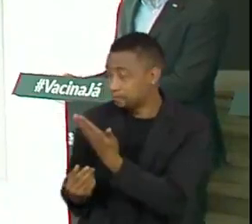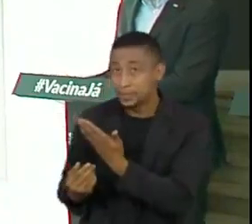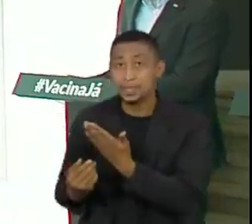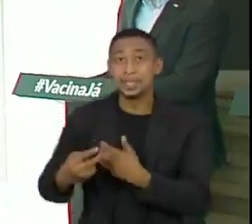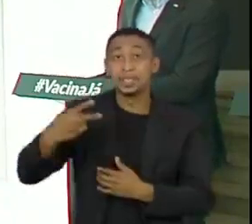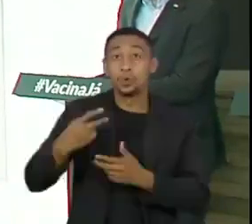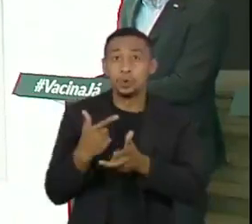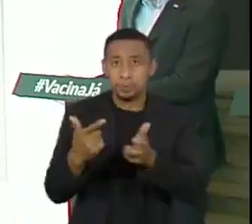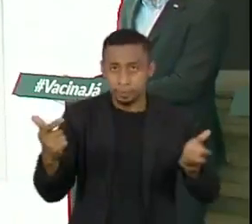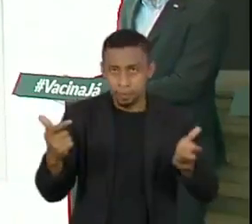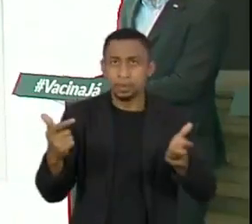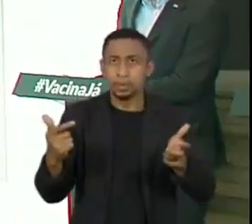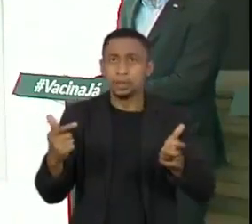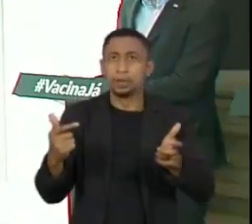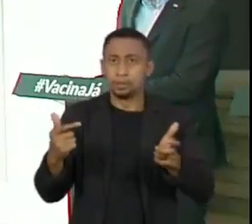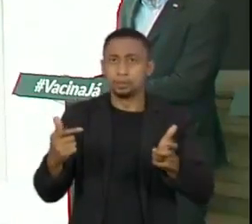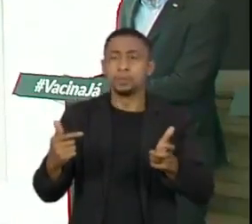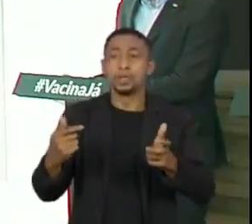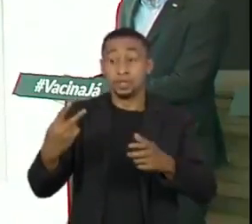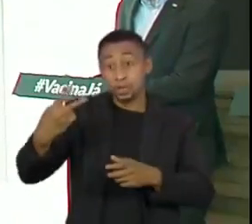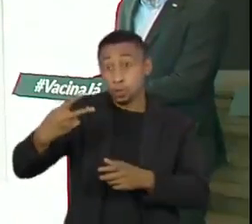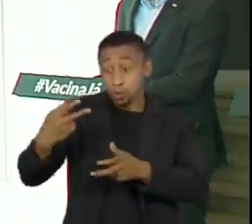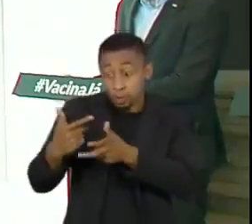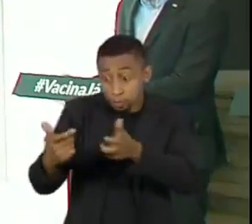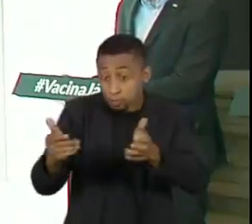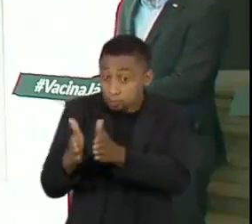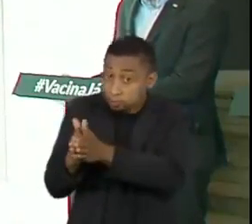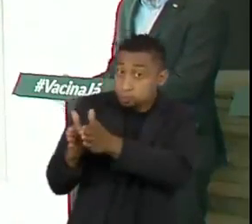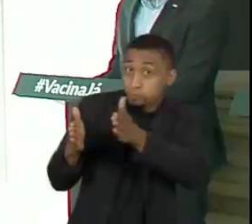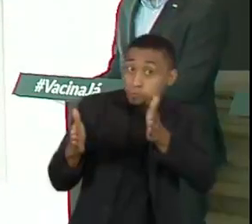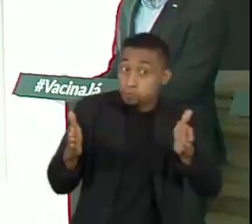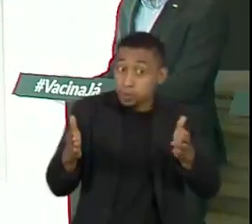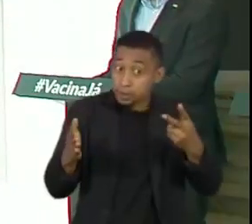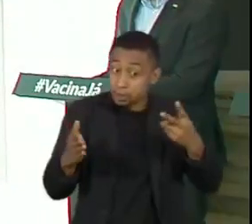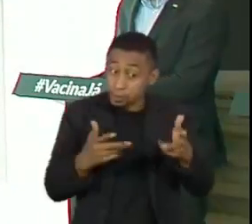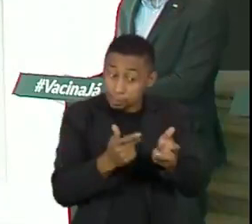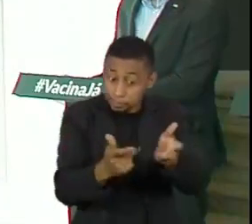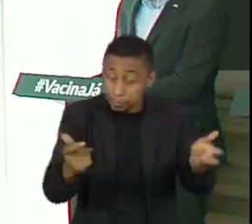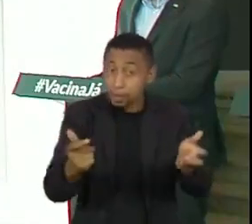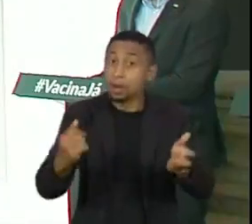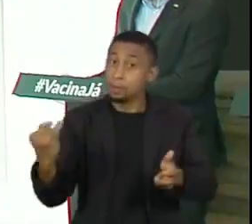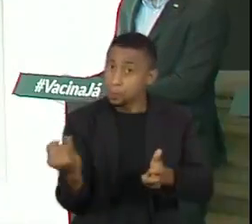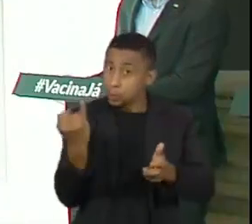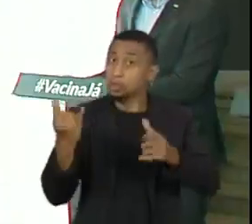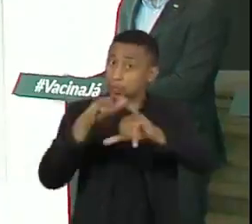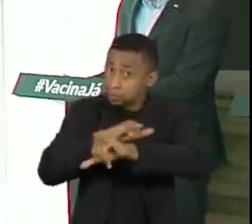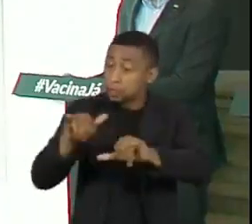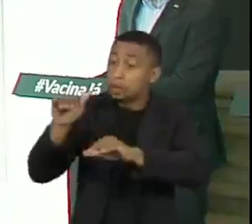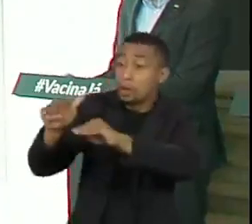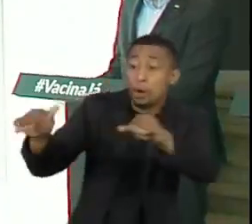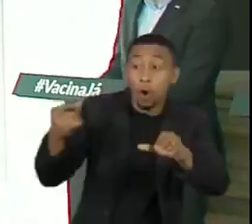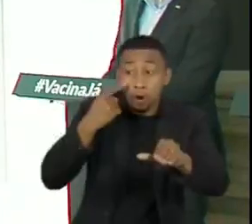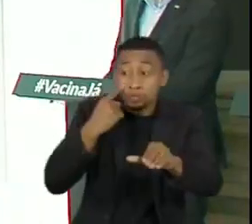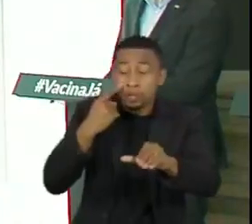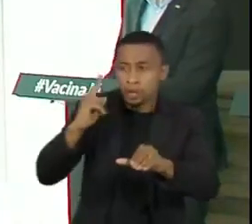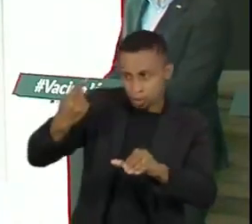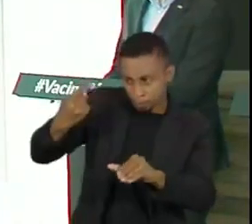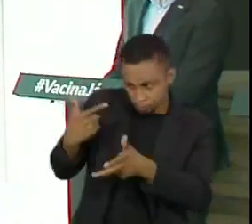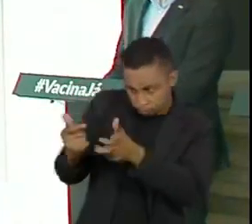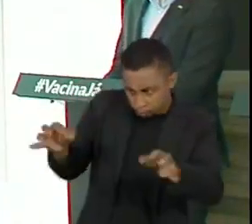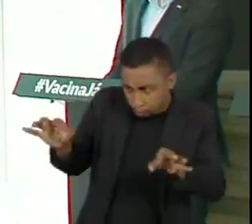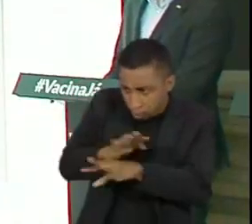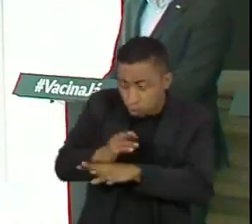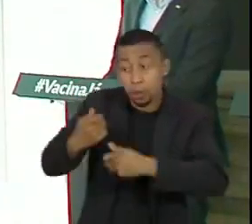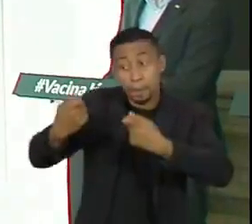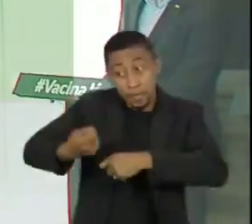completando o esquema vacinal, isso é sempre muito importante que a gente converse, fale, e fale para as pessoas que não tomaram a segunda dose,